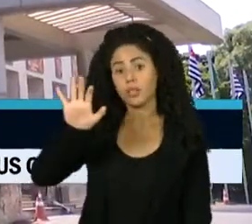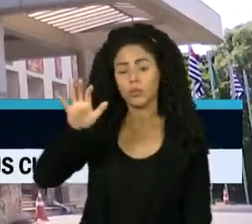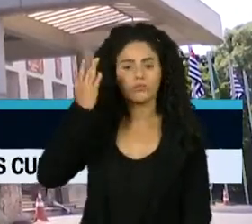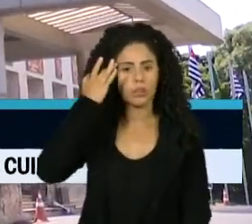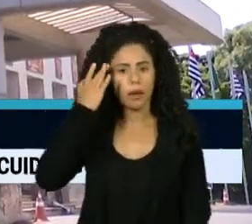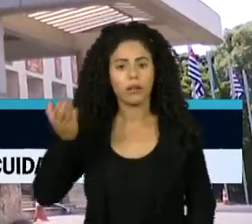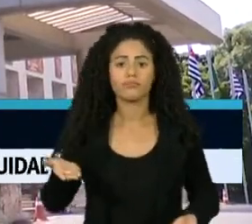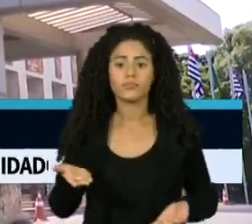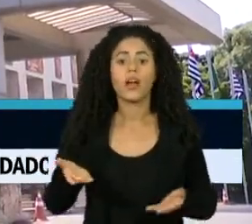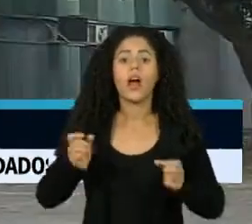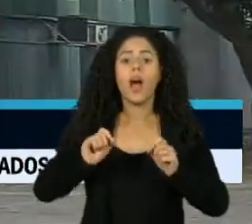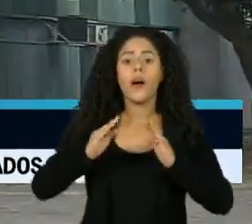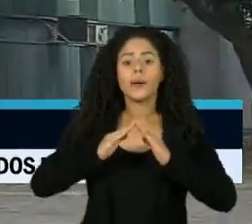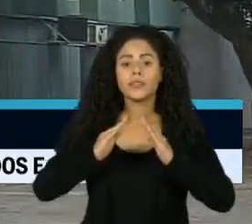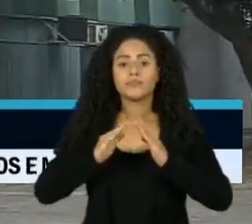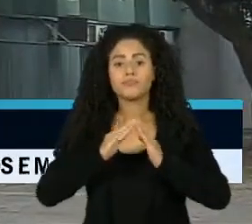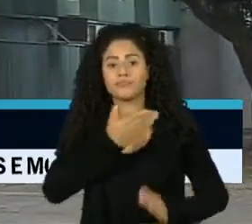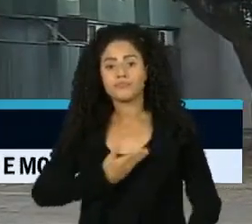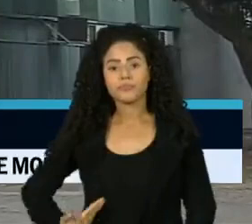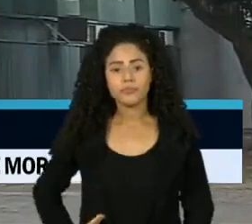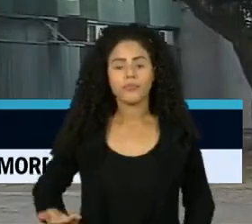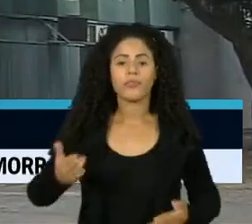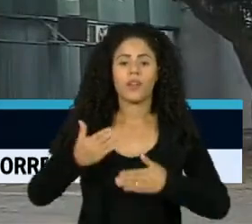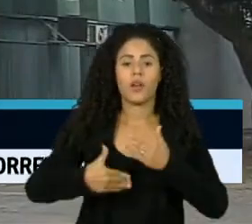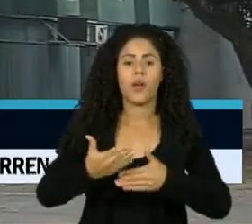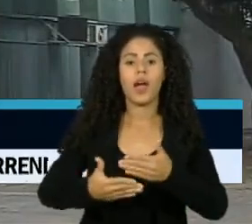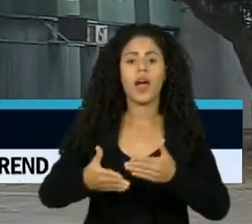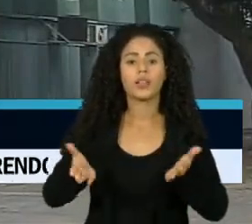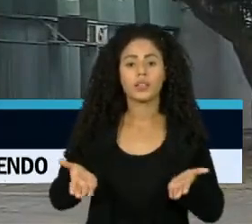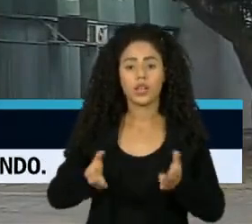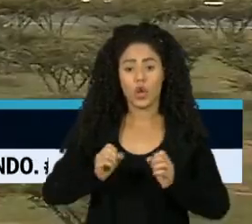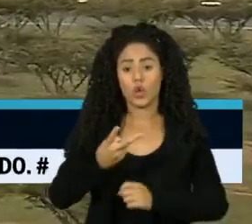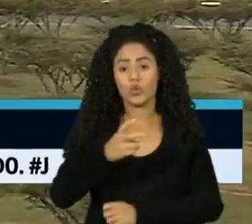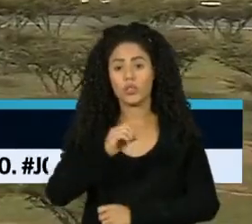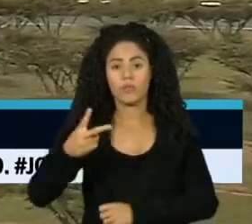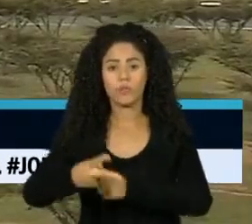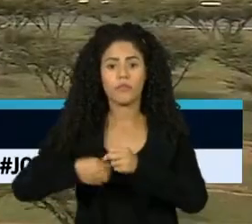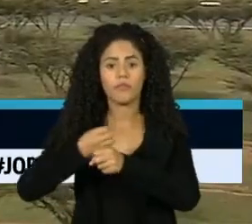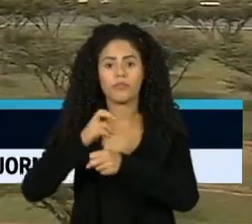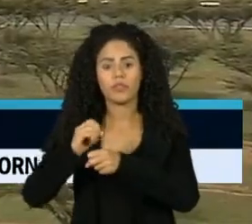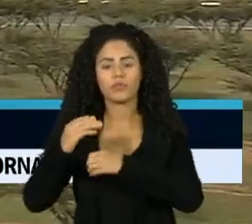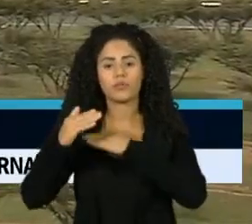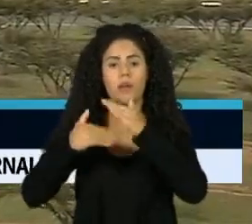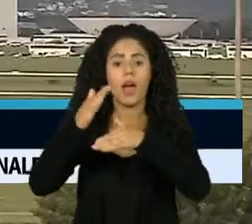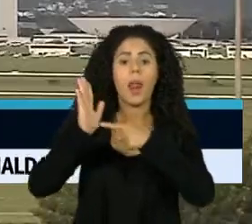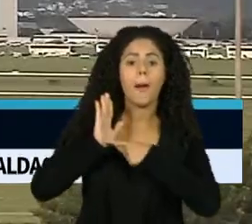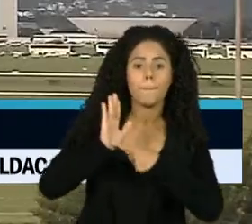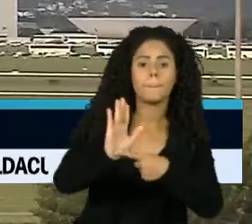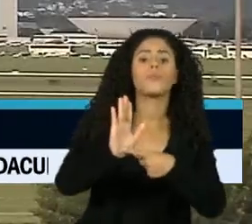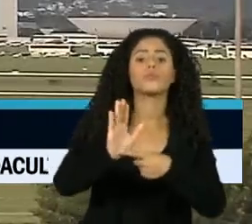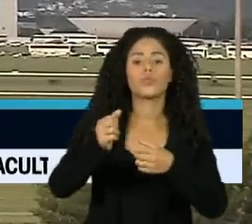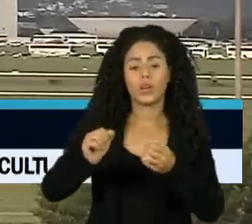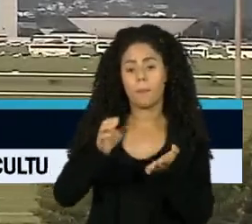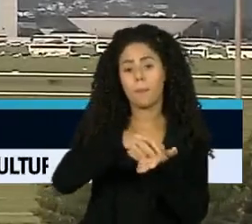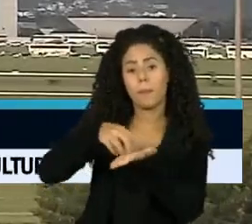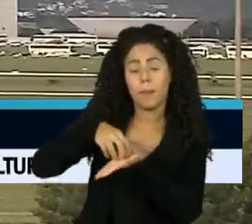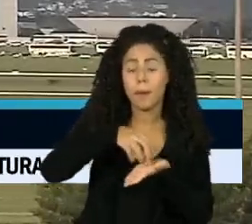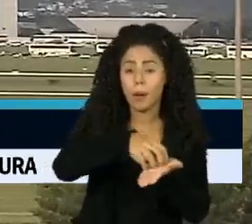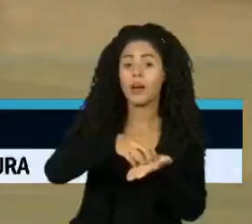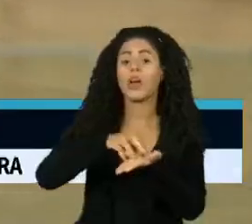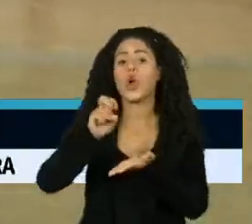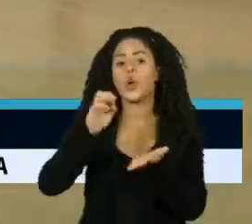alega ter apresentado ao Ministério do Desenvolvimento Regional em 2020 um pedido de ajuda a cinco projetos de